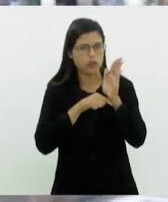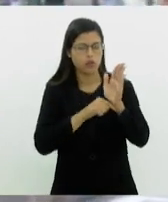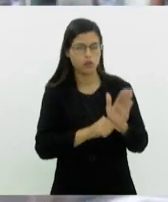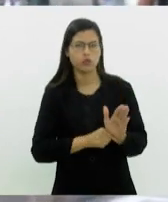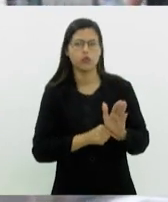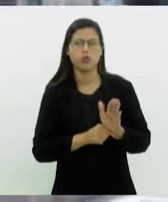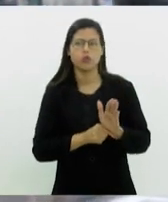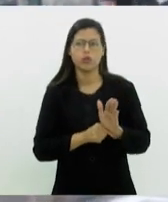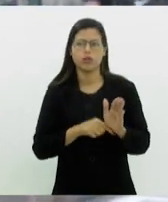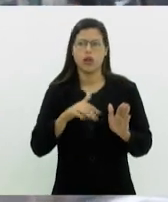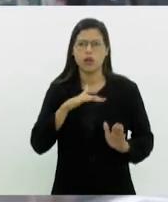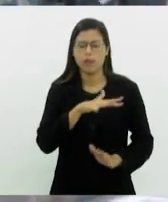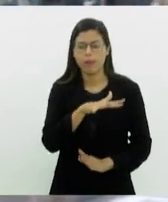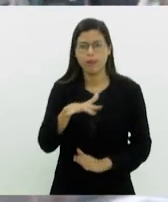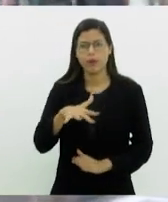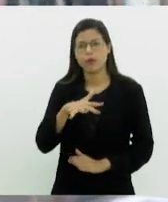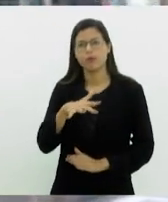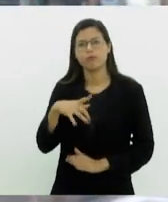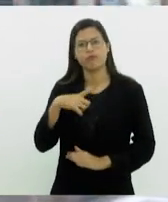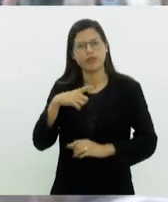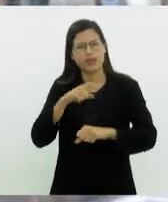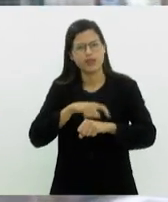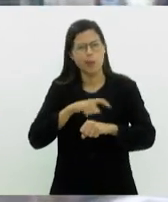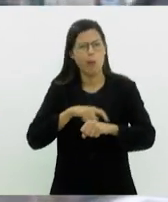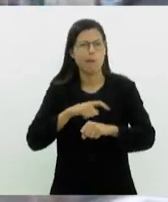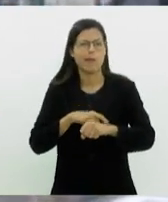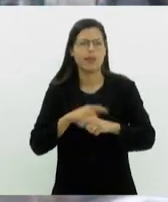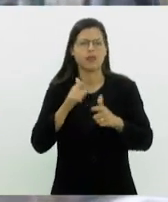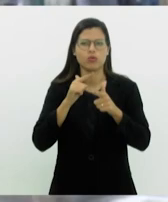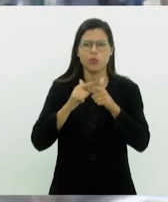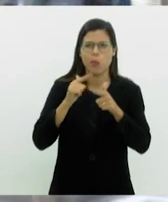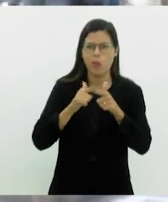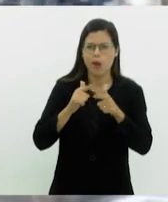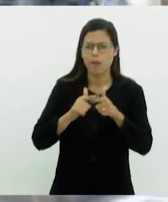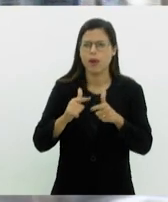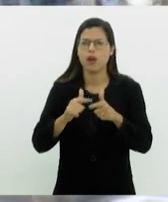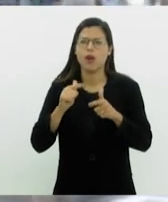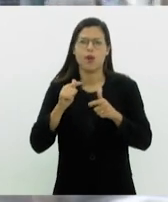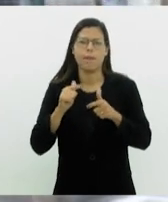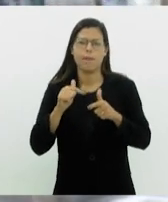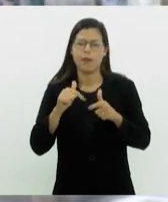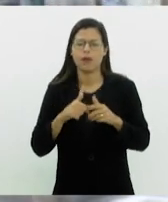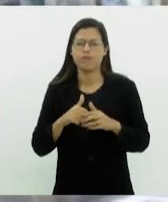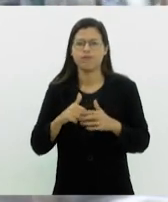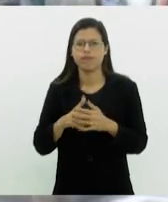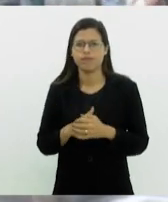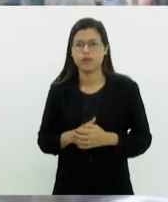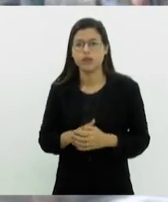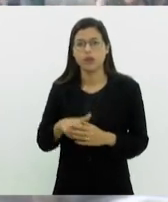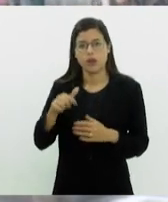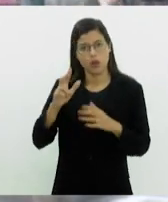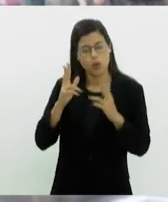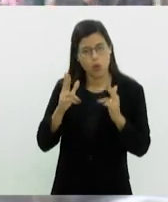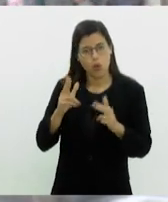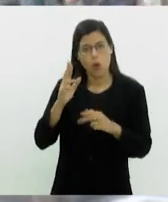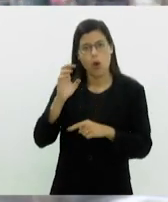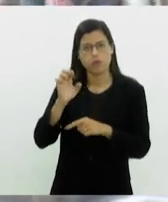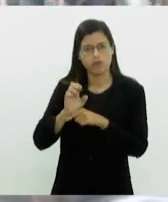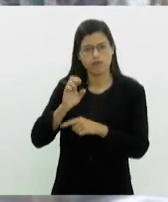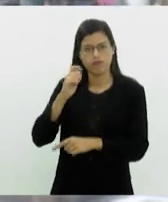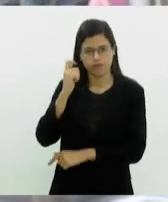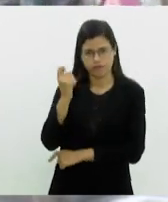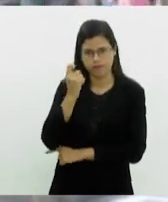parte possível, quando existe esse momento trágico, né? Numa pandemia, ou nisso que o pessoal do Rio Grande do Sul tem passado.